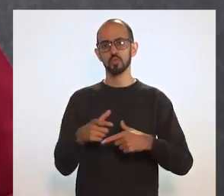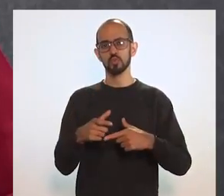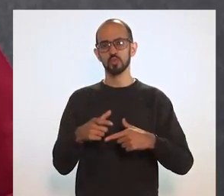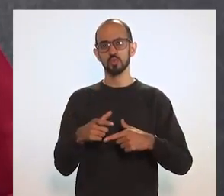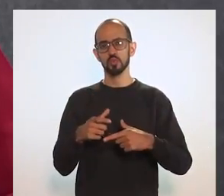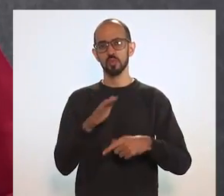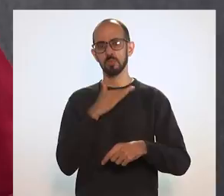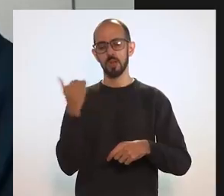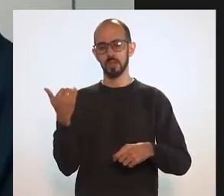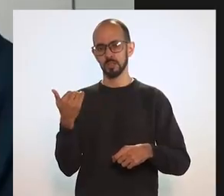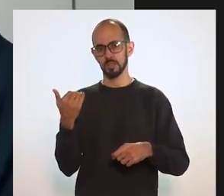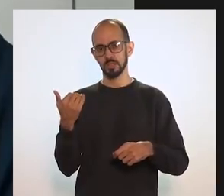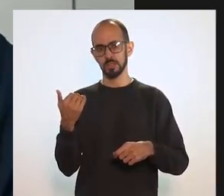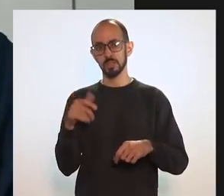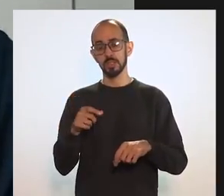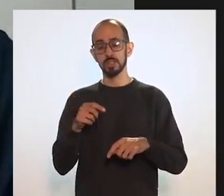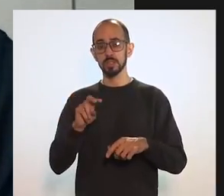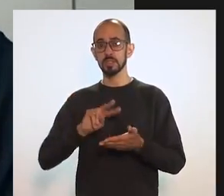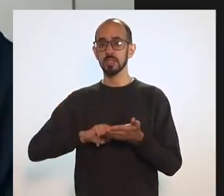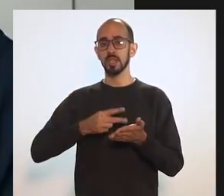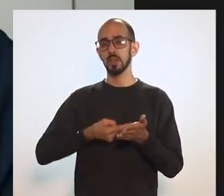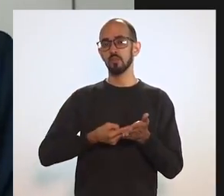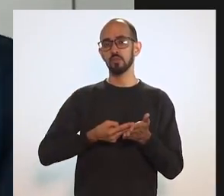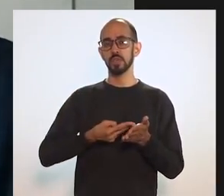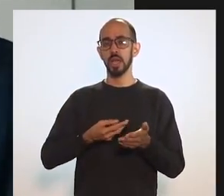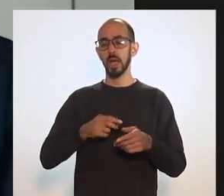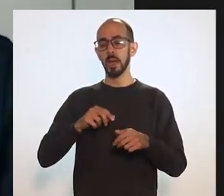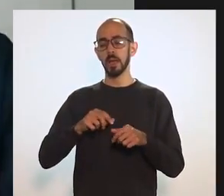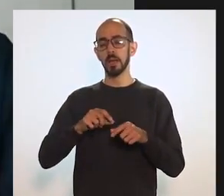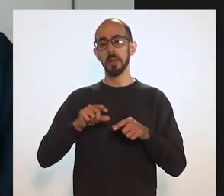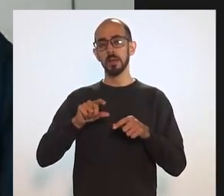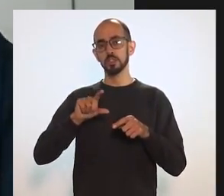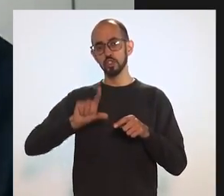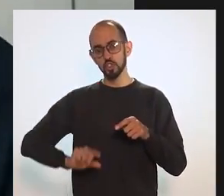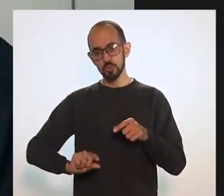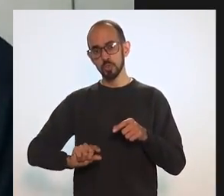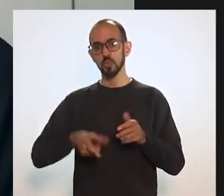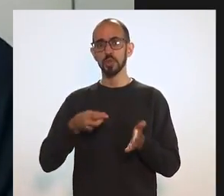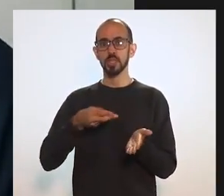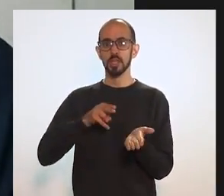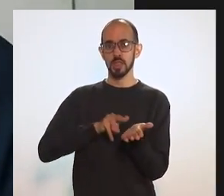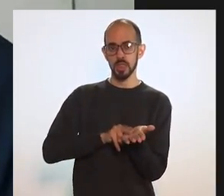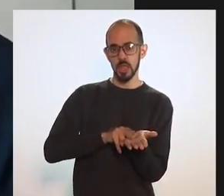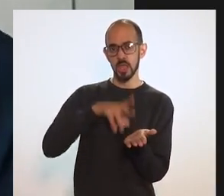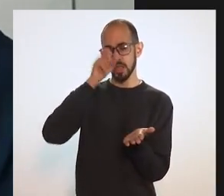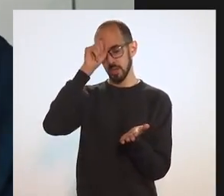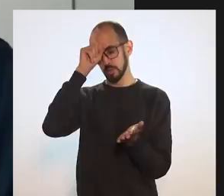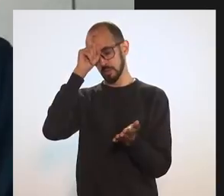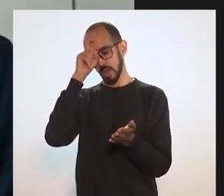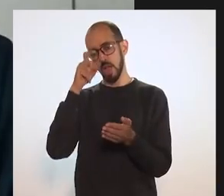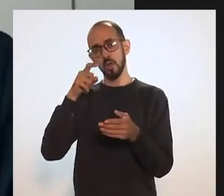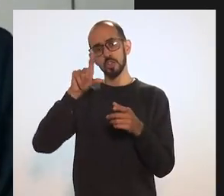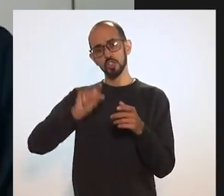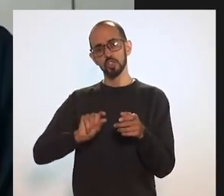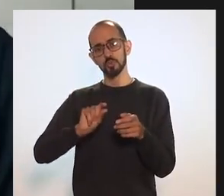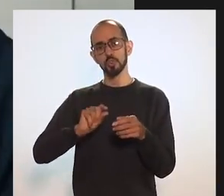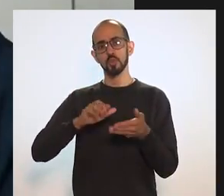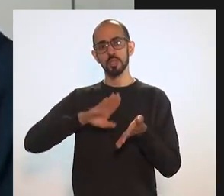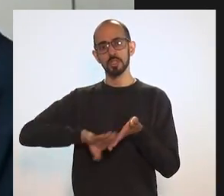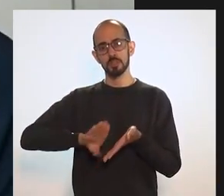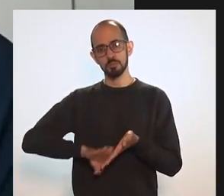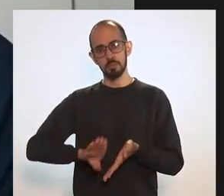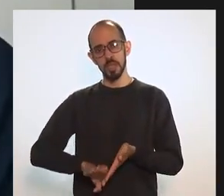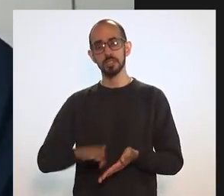redução drástica no número de óbitos, significa menos internação, menos ocupação de leitos, menos despesas e a